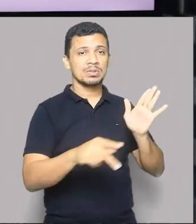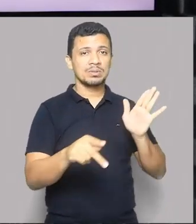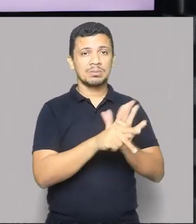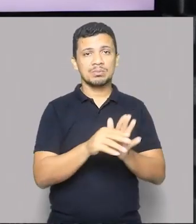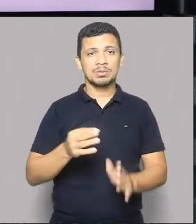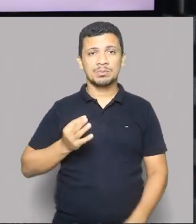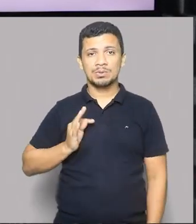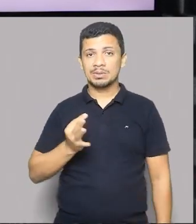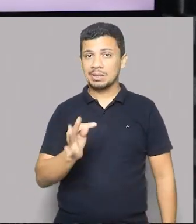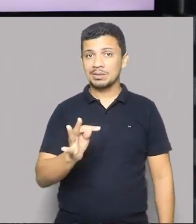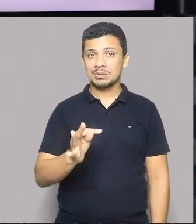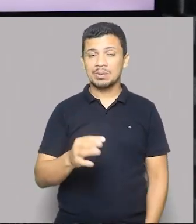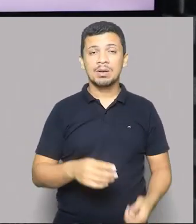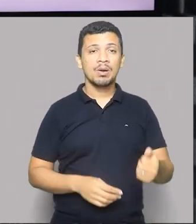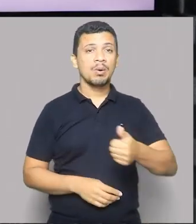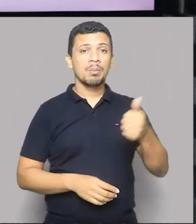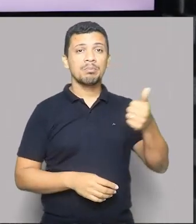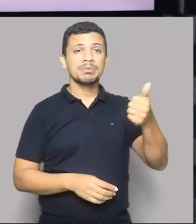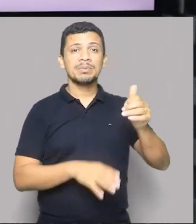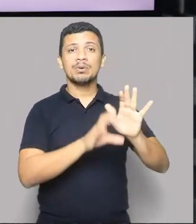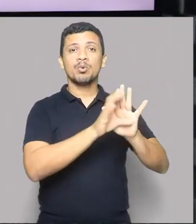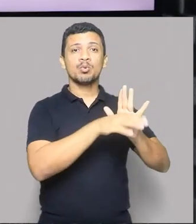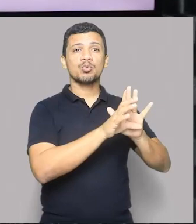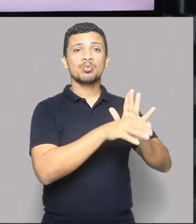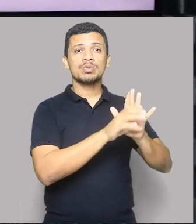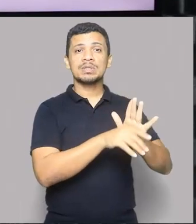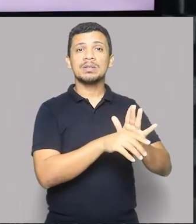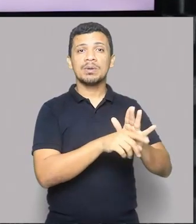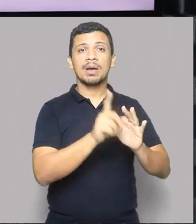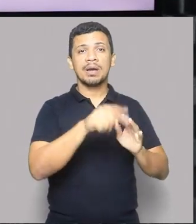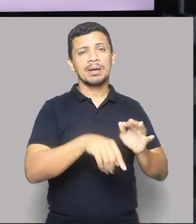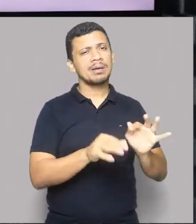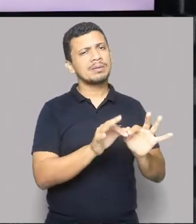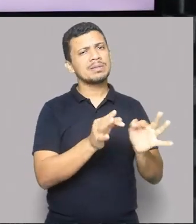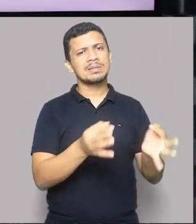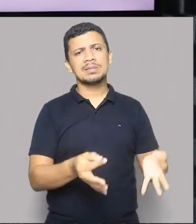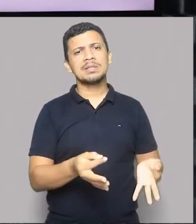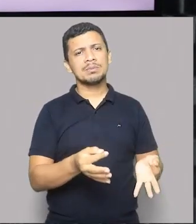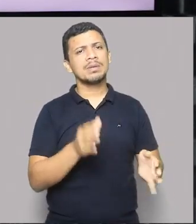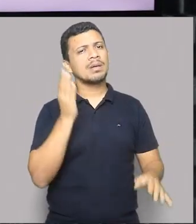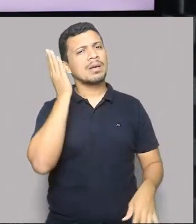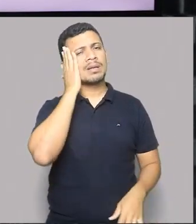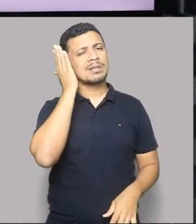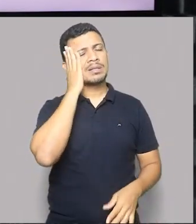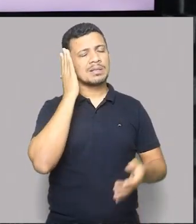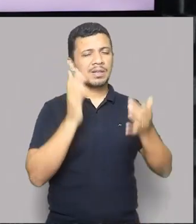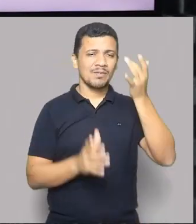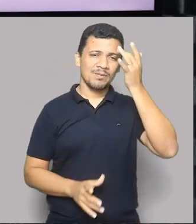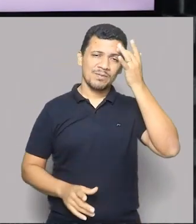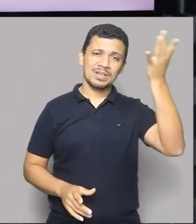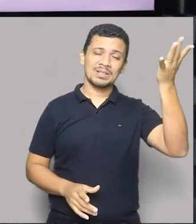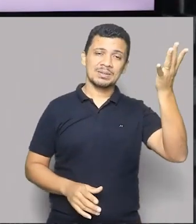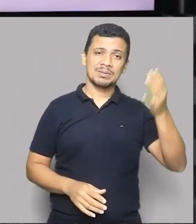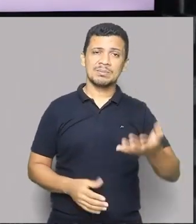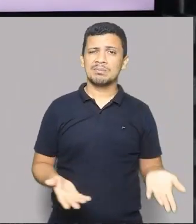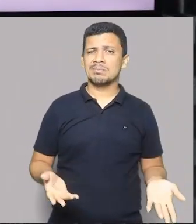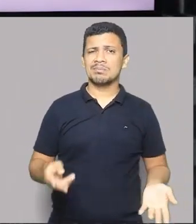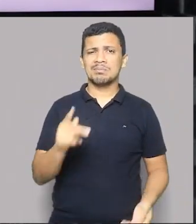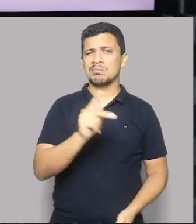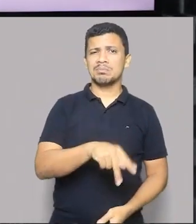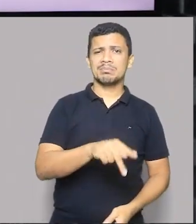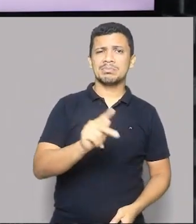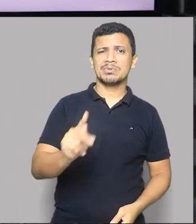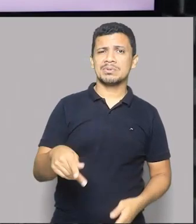O primeiro conceito, ele é um conceito mais o quê? Simples, né? De fácil entendimento. Mas, professor, e aí,